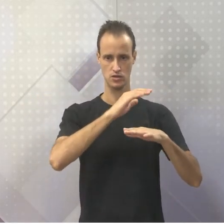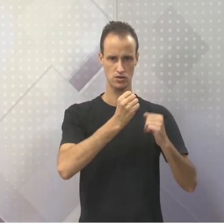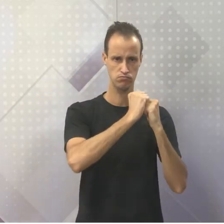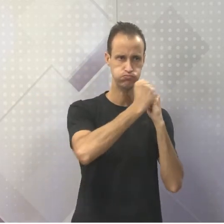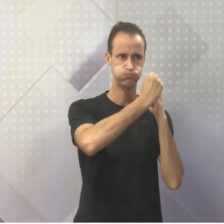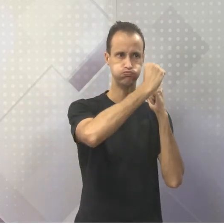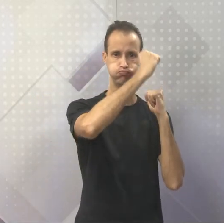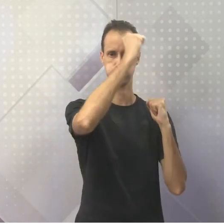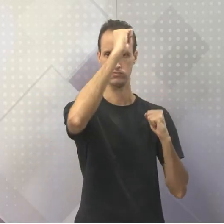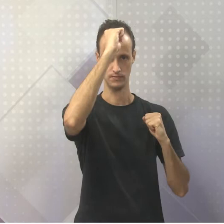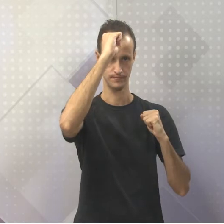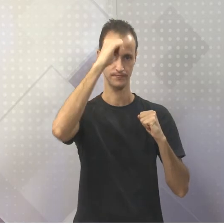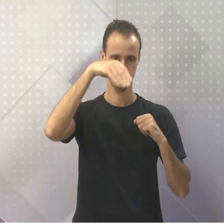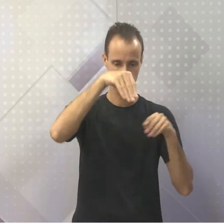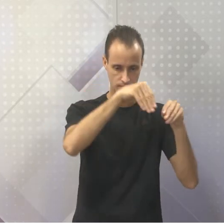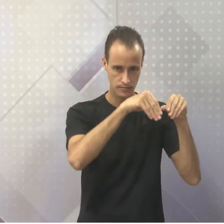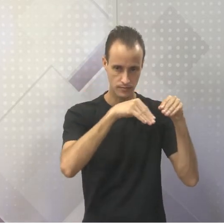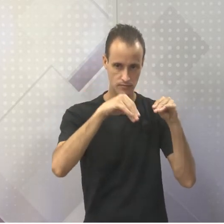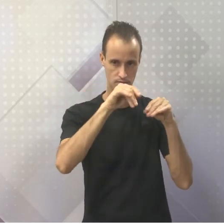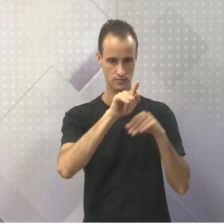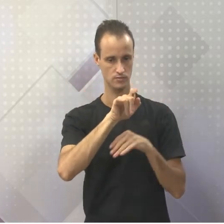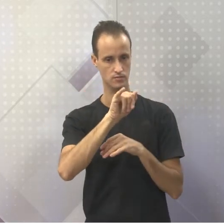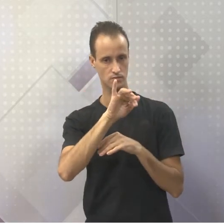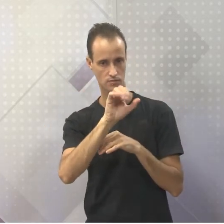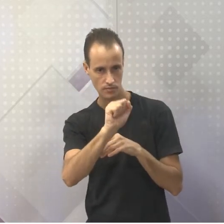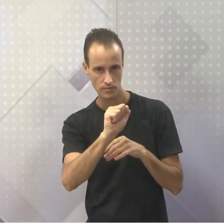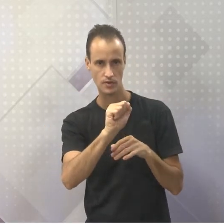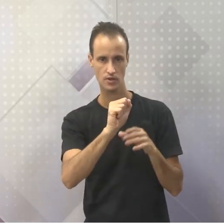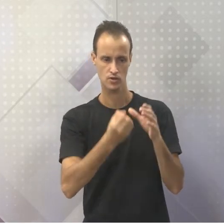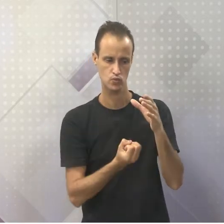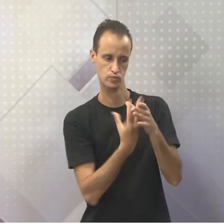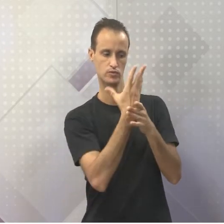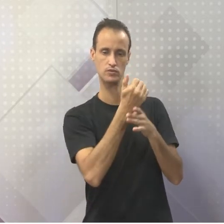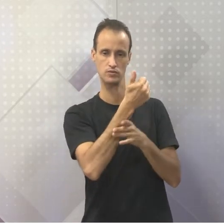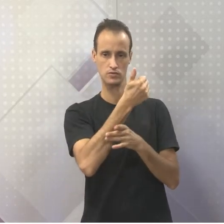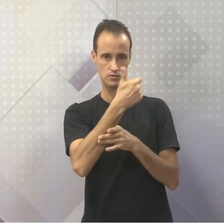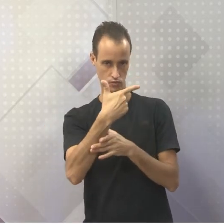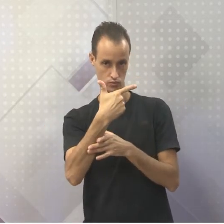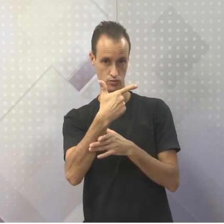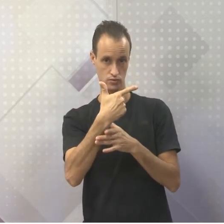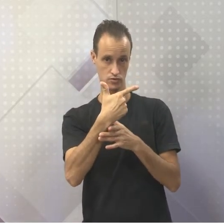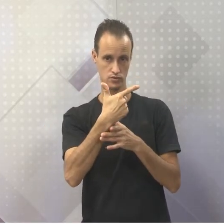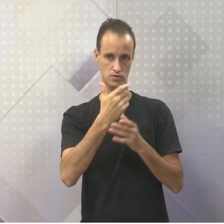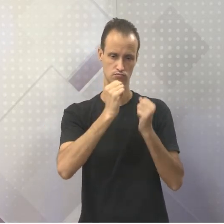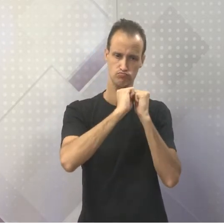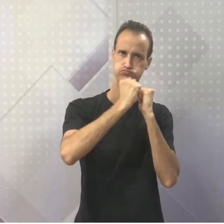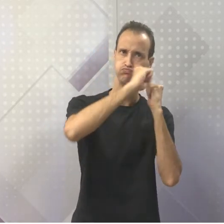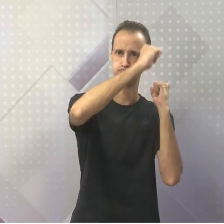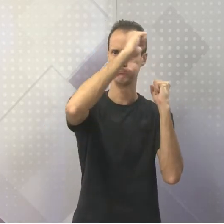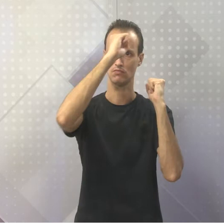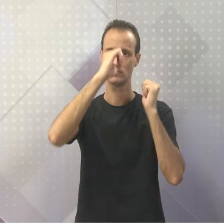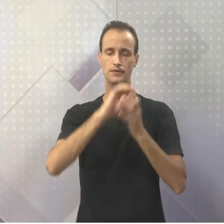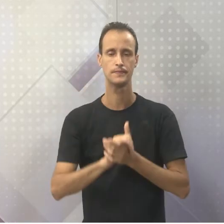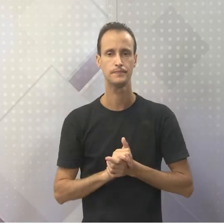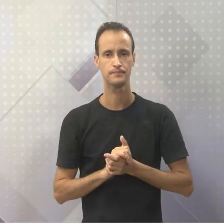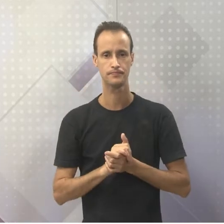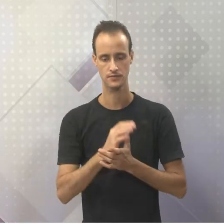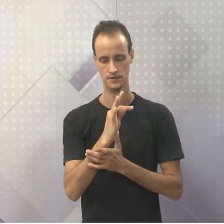surgiram doze criaturas elementares, temes, olha o nome aqui, presta bem atenção, temes,